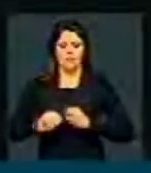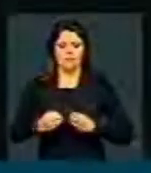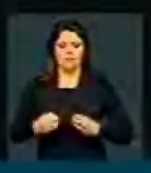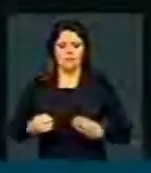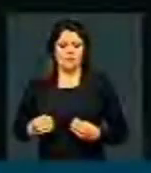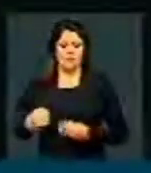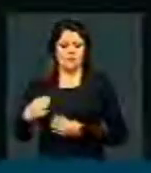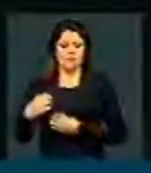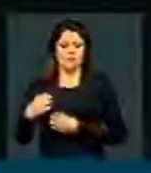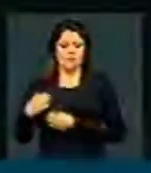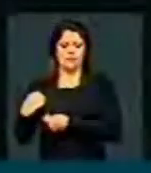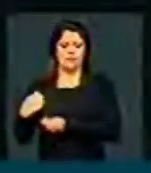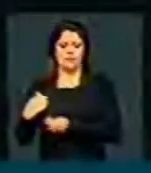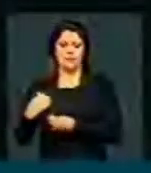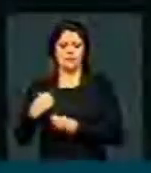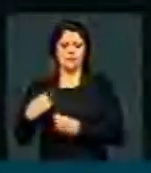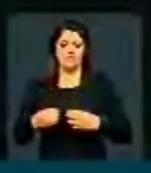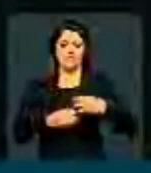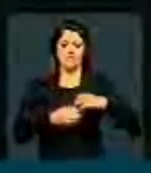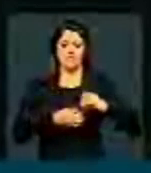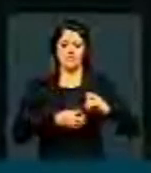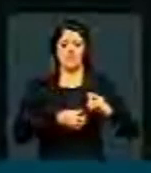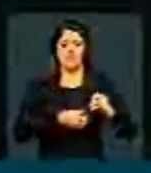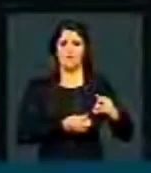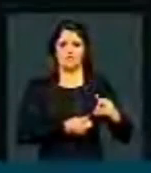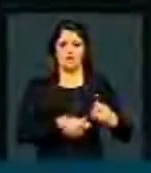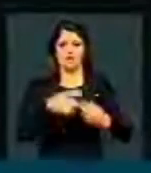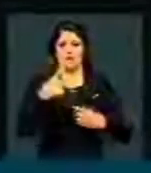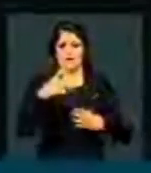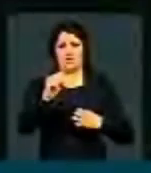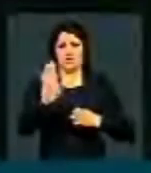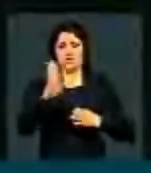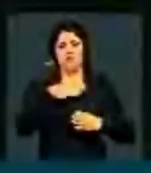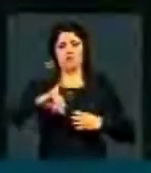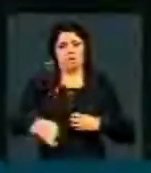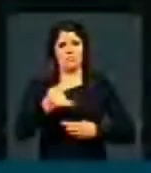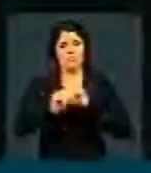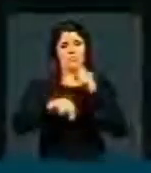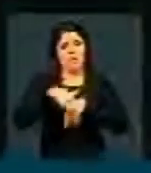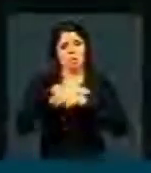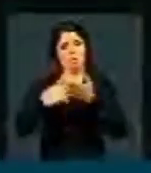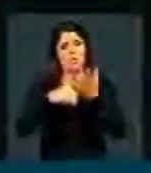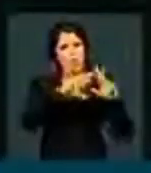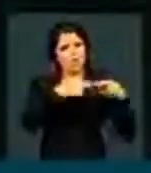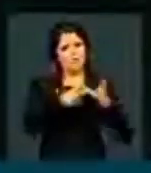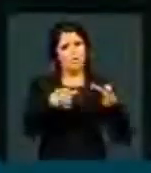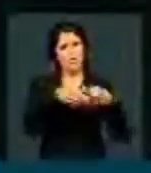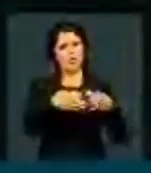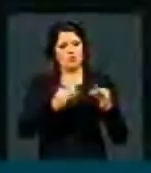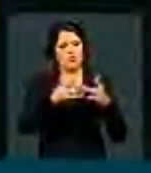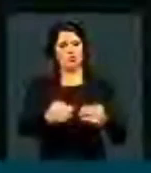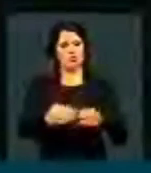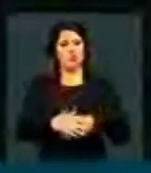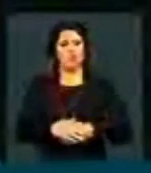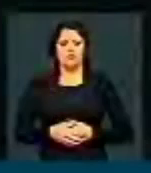PP? PSB? PSB, presidente. Teve a oportunidade de reunir a sua bancada... PP vota sim,